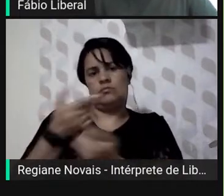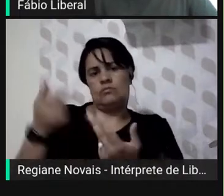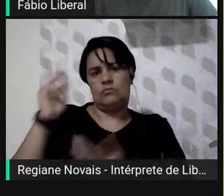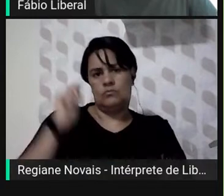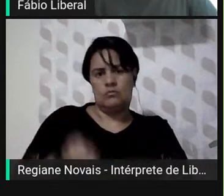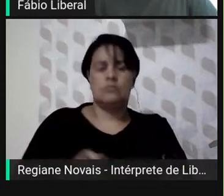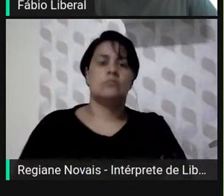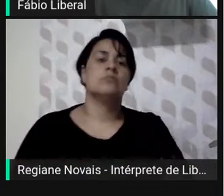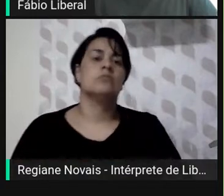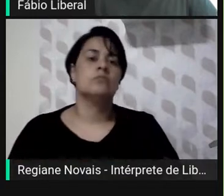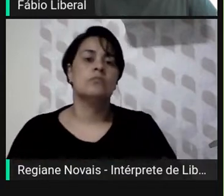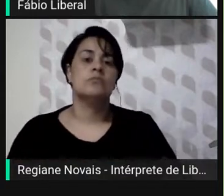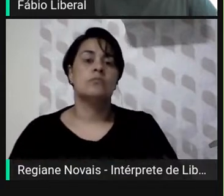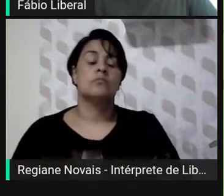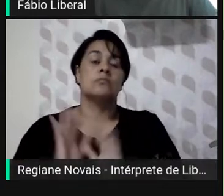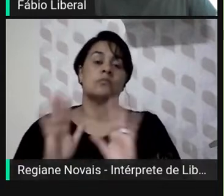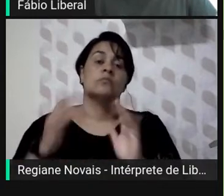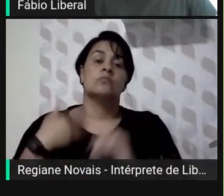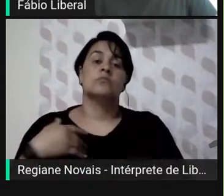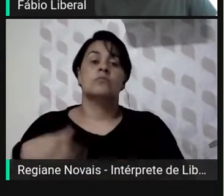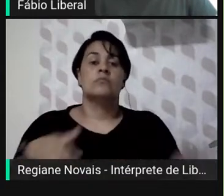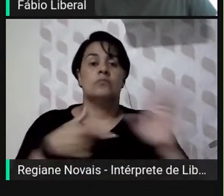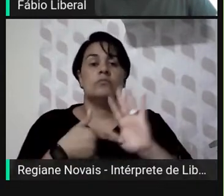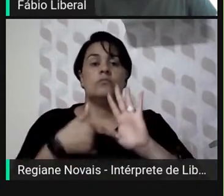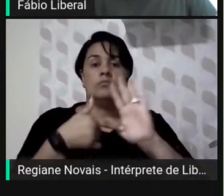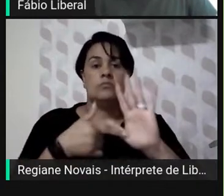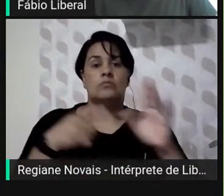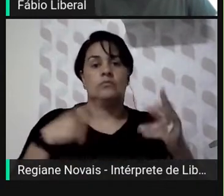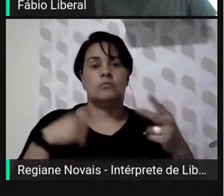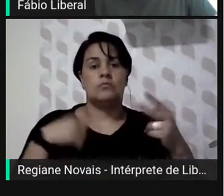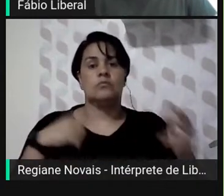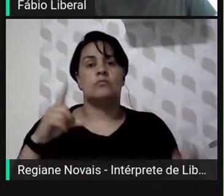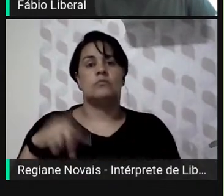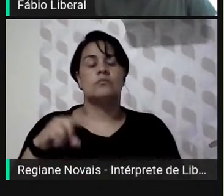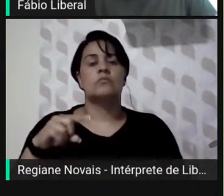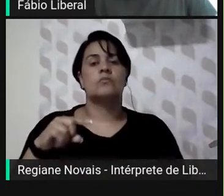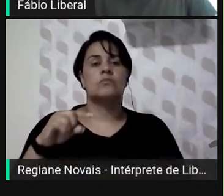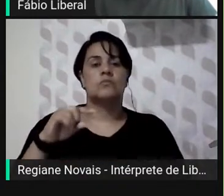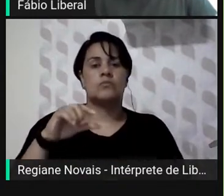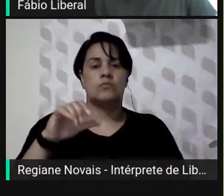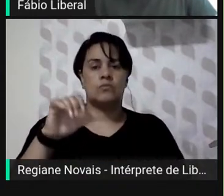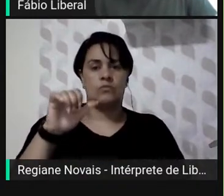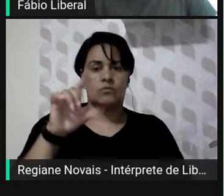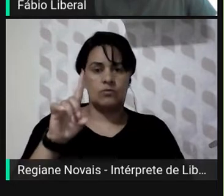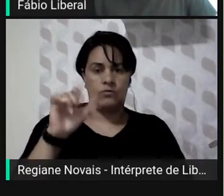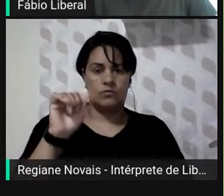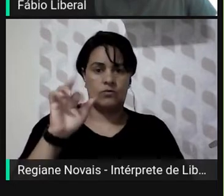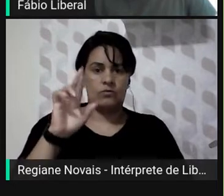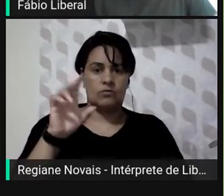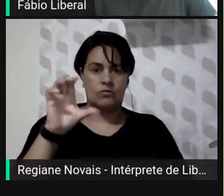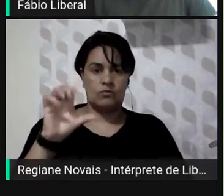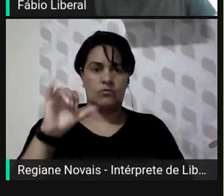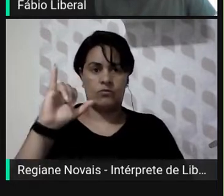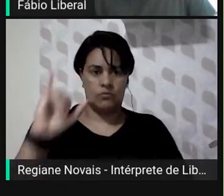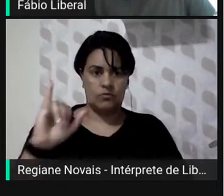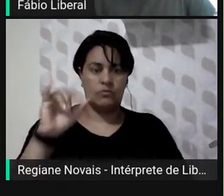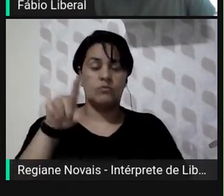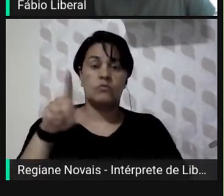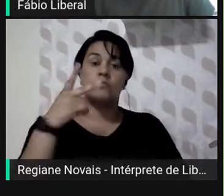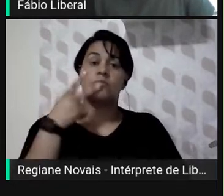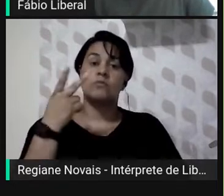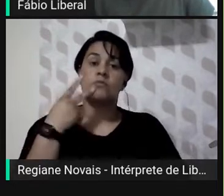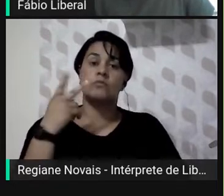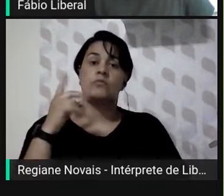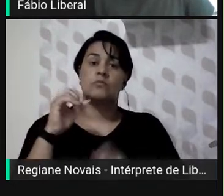Para apresentar esse recorte, eu fui estimulado por um artigo de 2010 do professor Garcia Marco, da Universidade de Saragossa, no que ele chama, pode